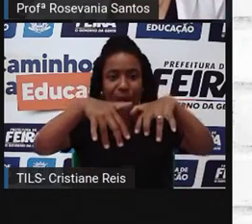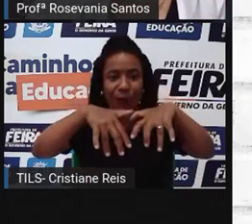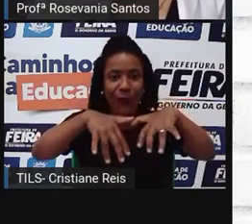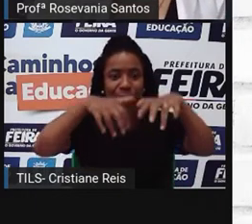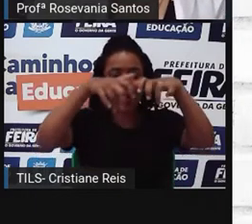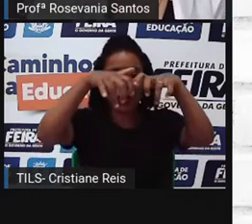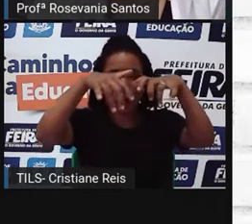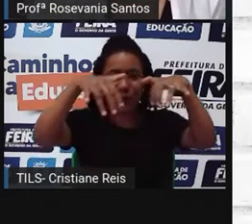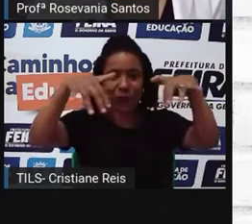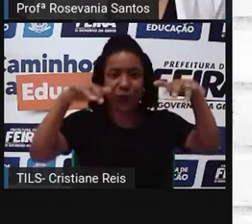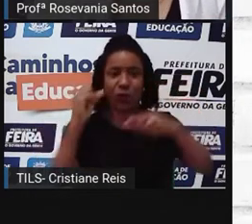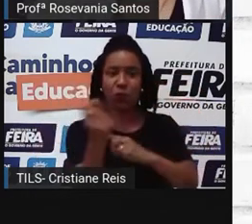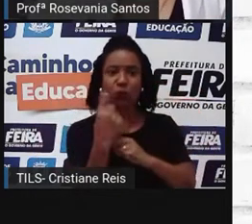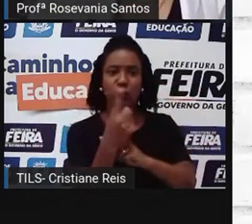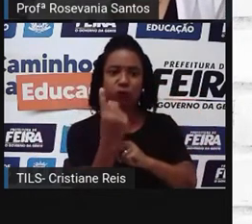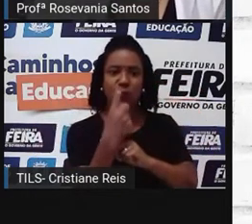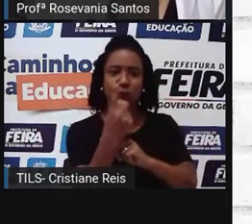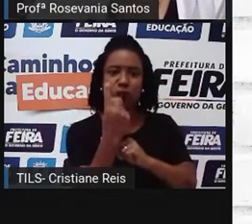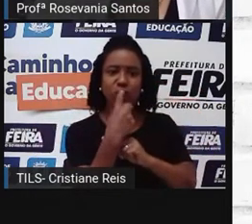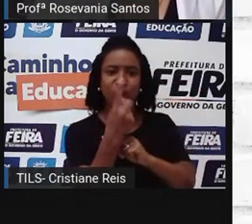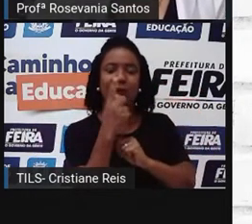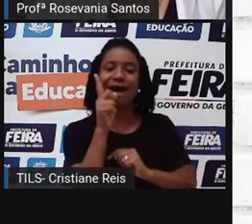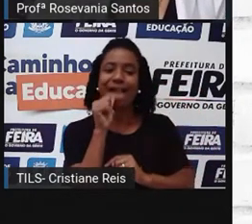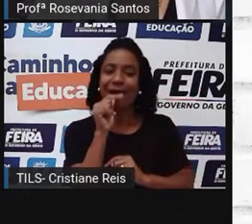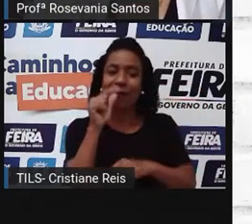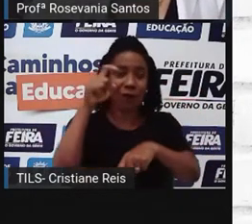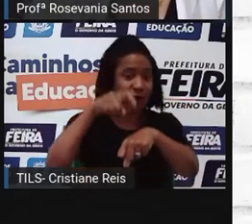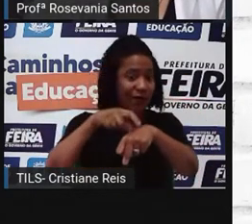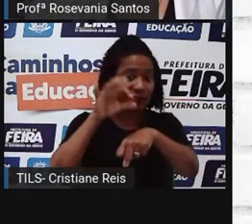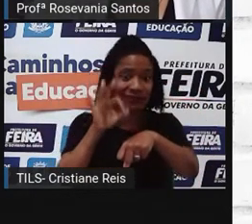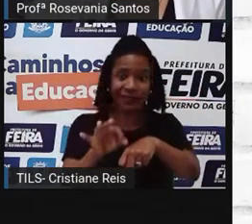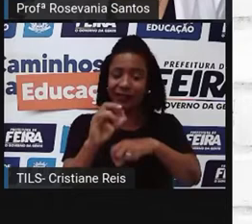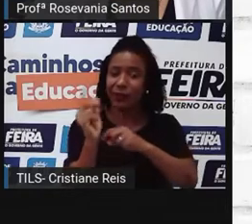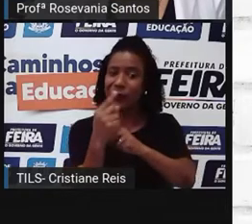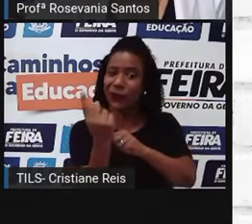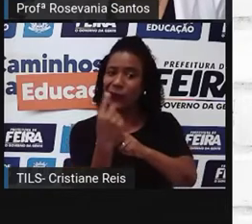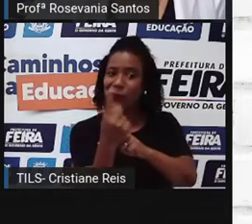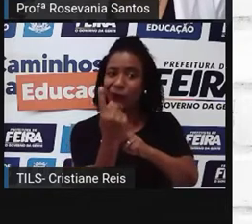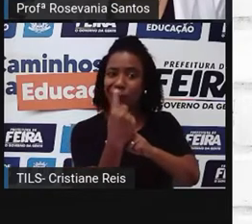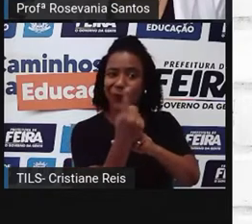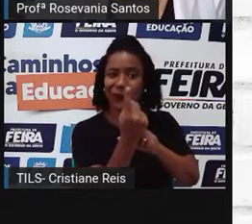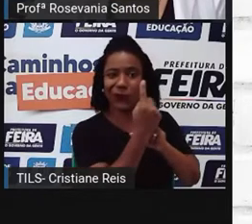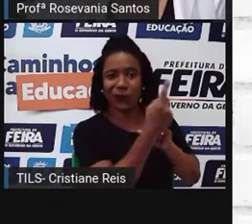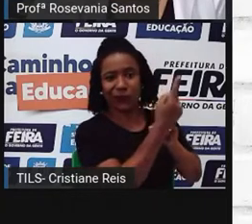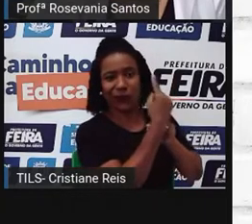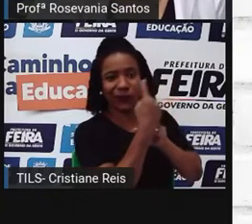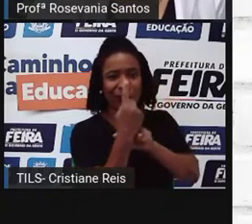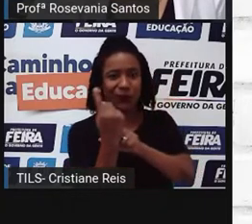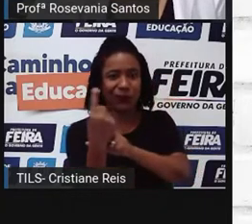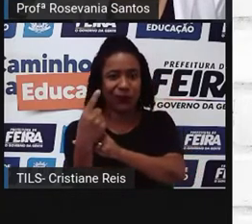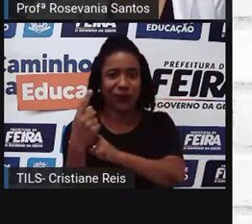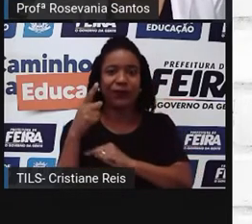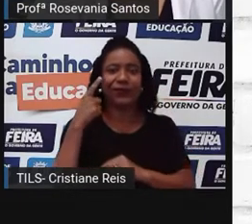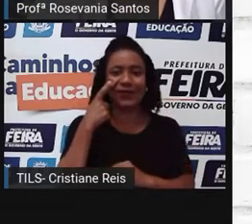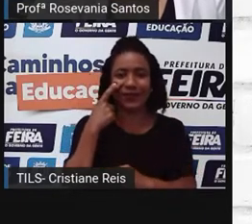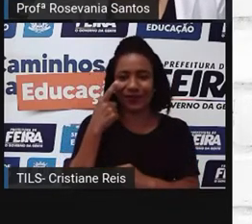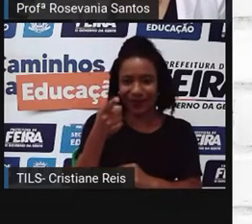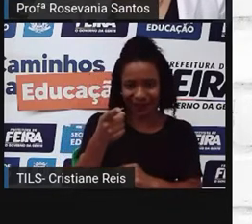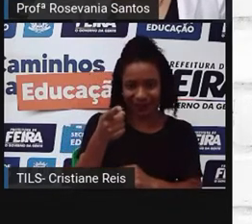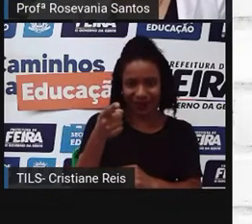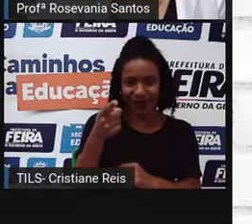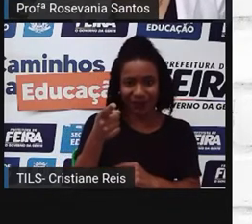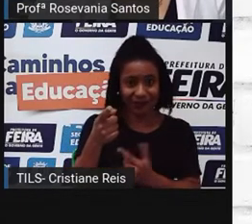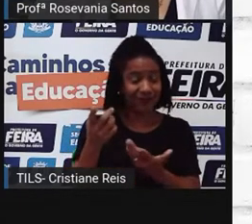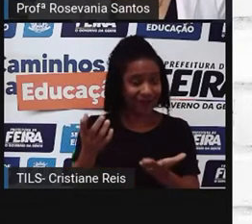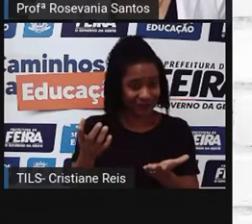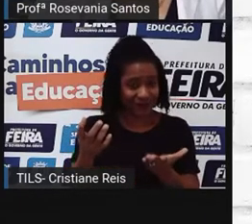de água. hora certa de acionar esse processo. Até essa toda mecanizada que vocês estão vendo aí, né? Que,